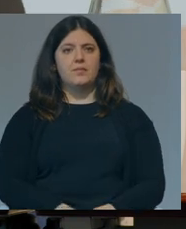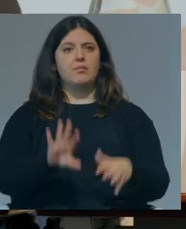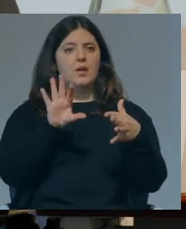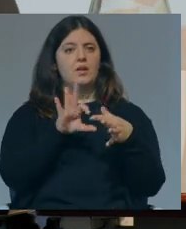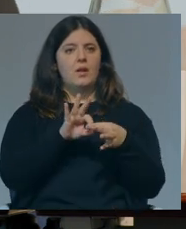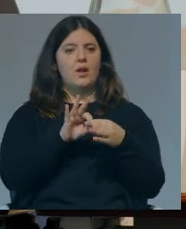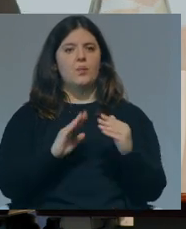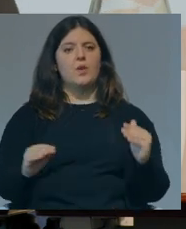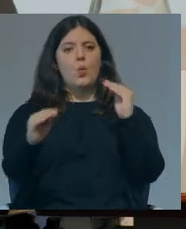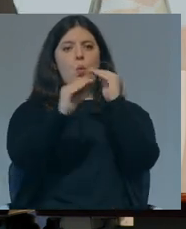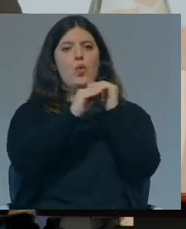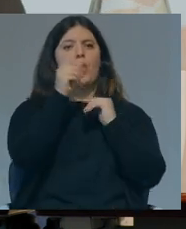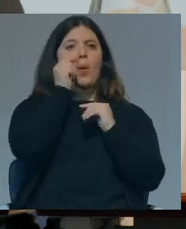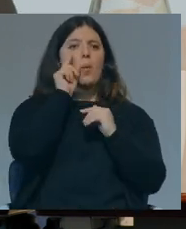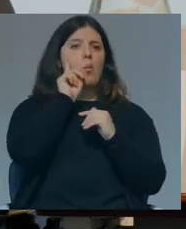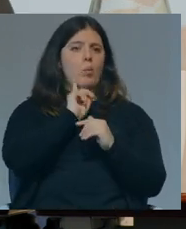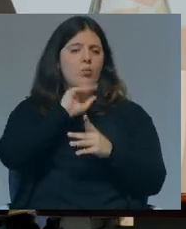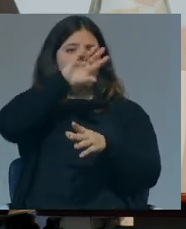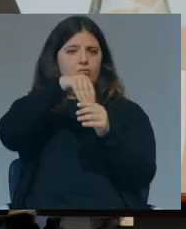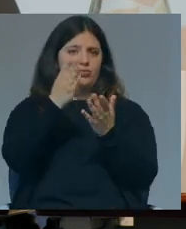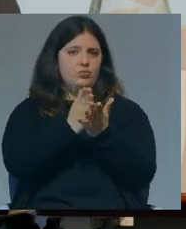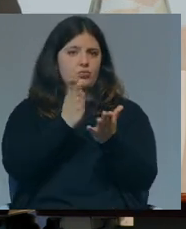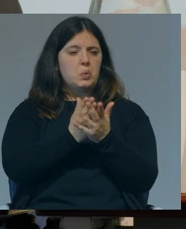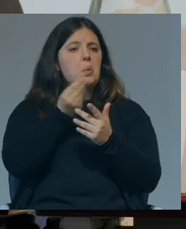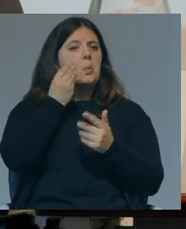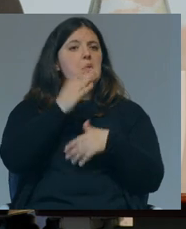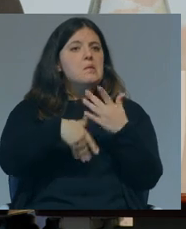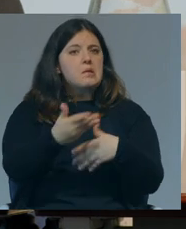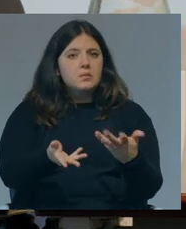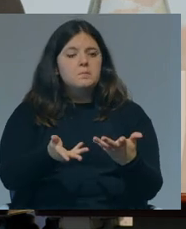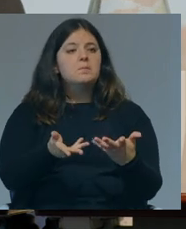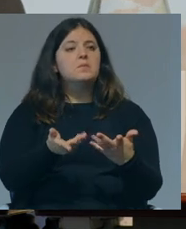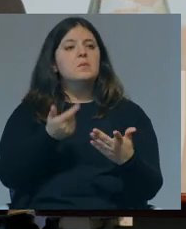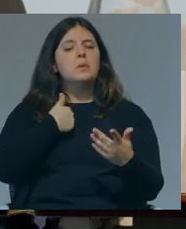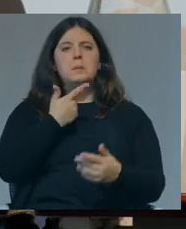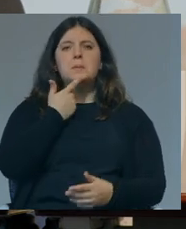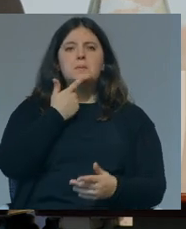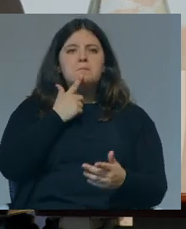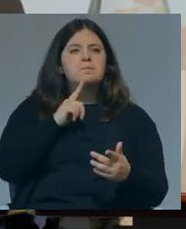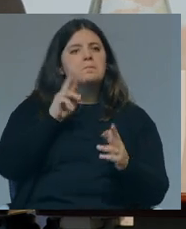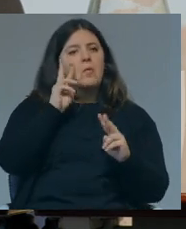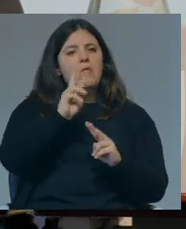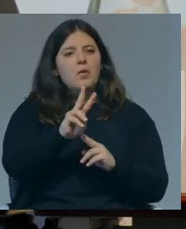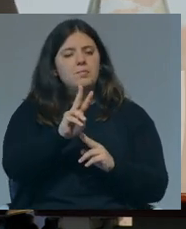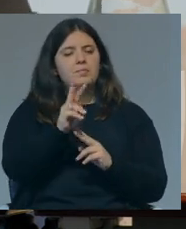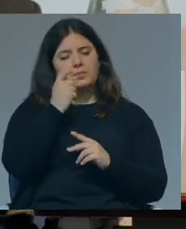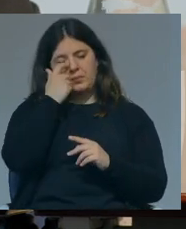em questões de igualdade de género na escola. Como é que isto está? E eu estive a ver o boletim